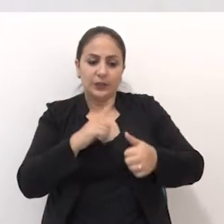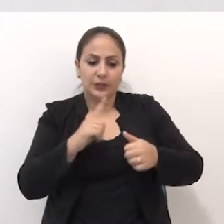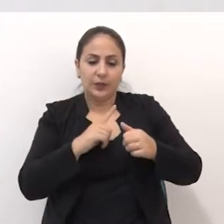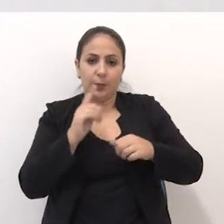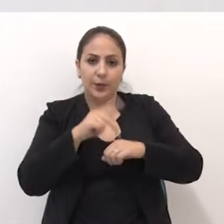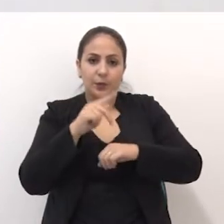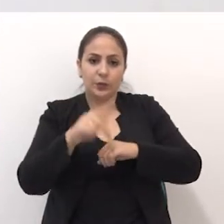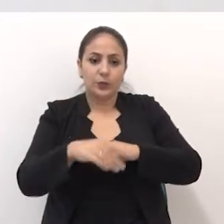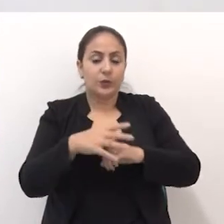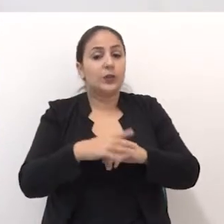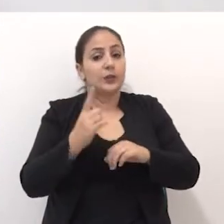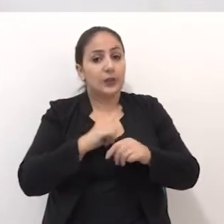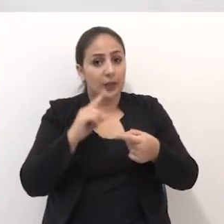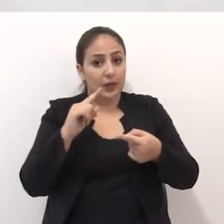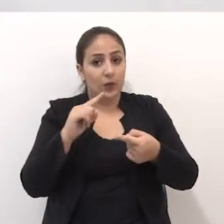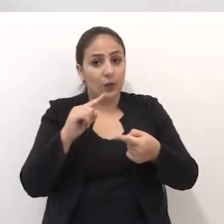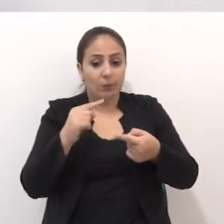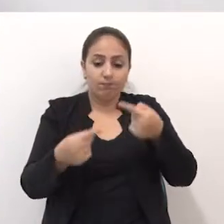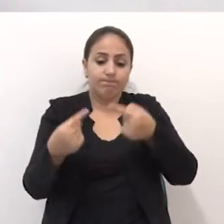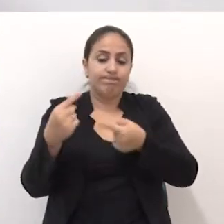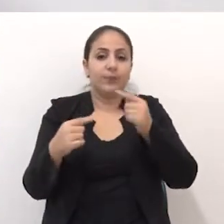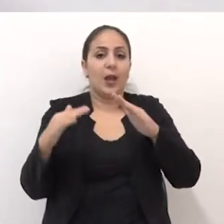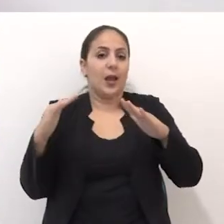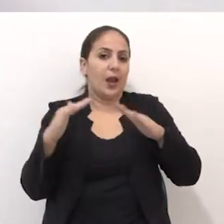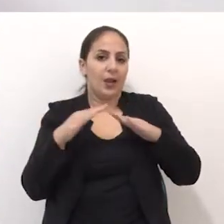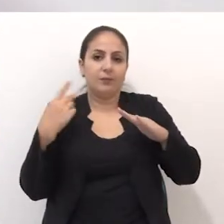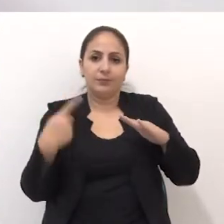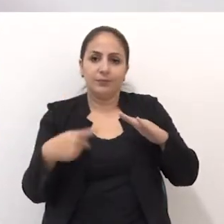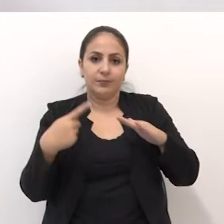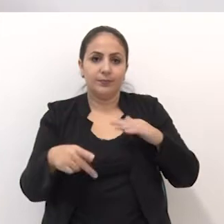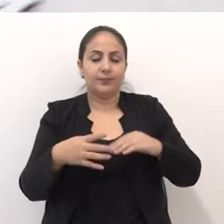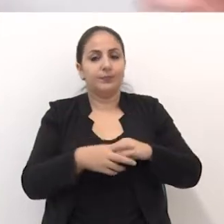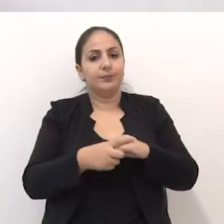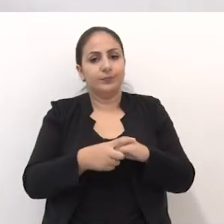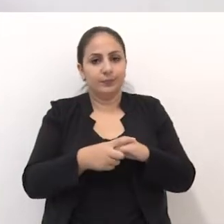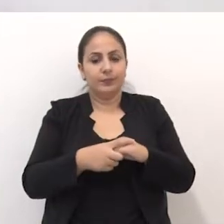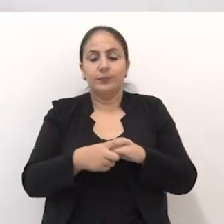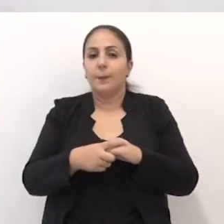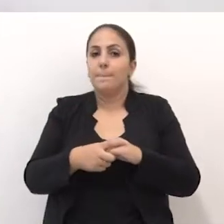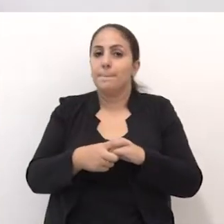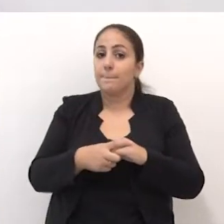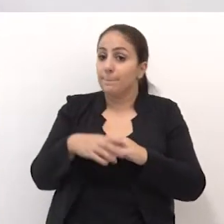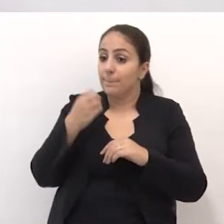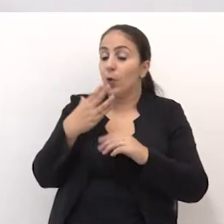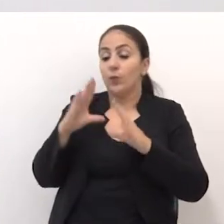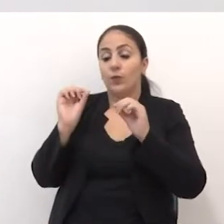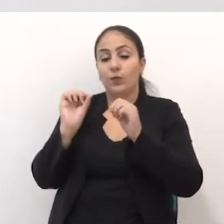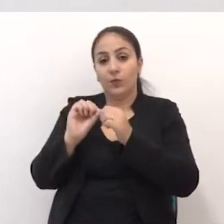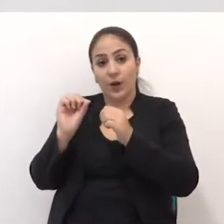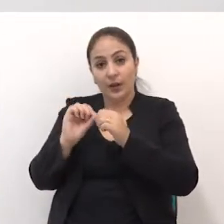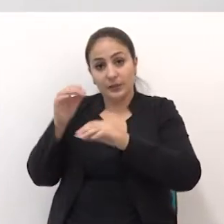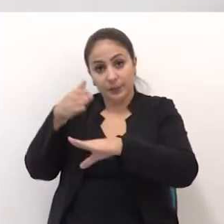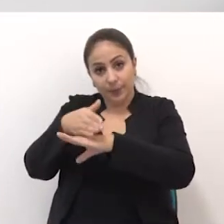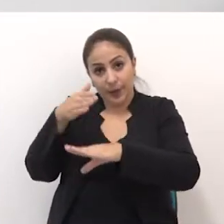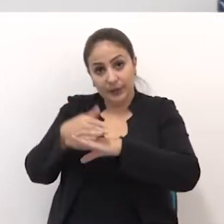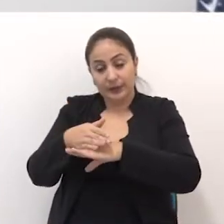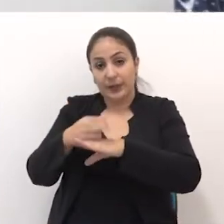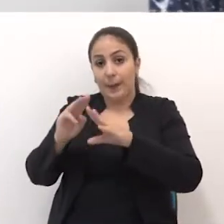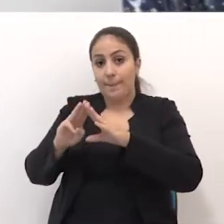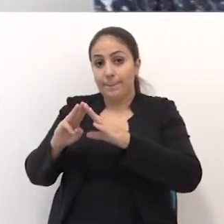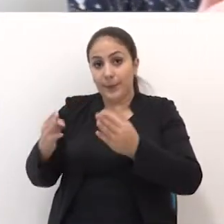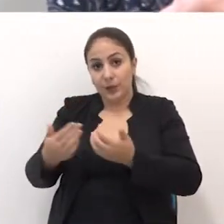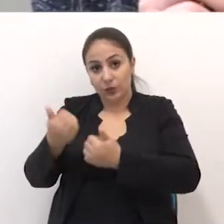vai haver, o debate é a casa legislativa, com certeza. Bom, então, fazem parte da mesa diretora